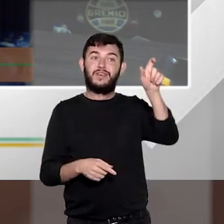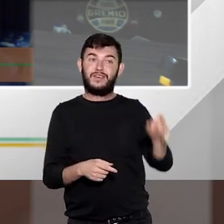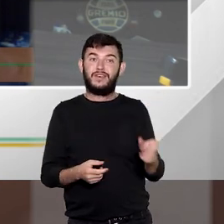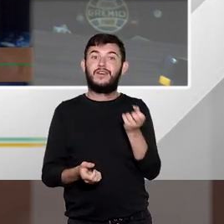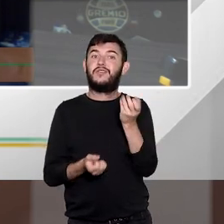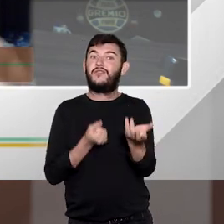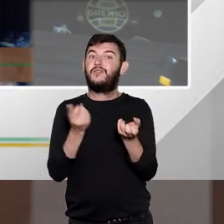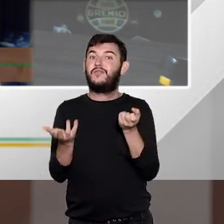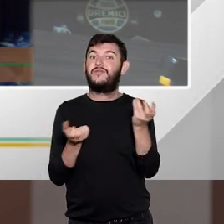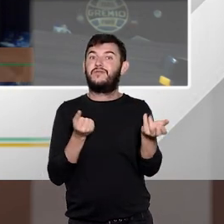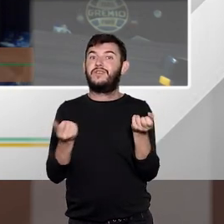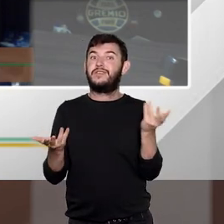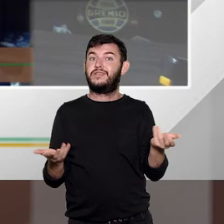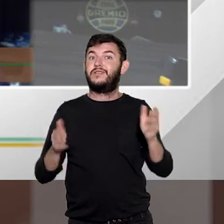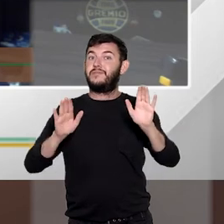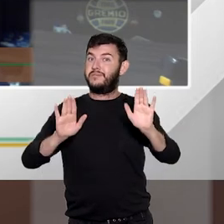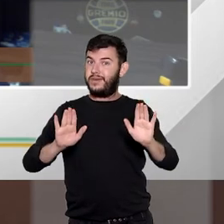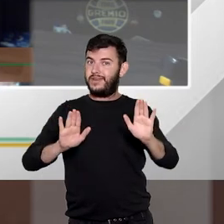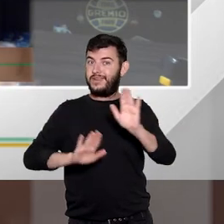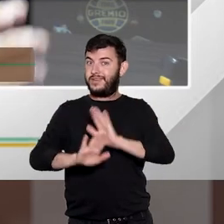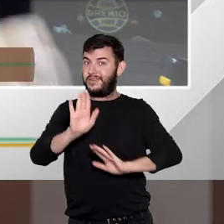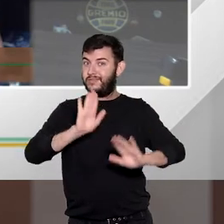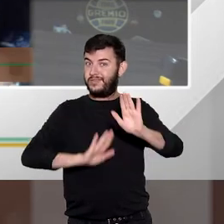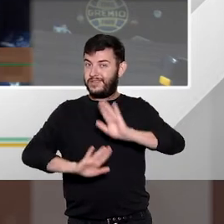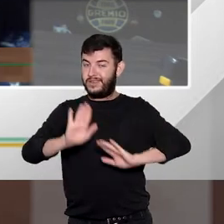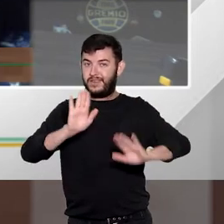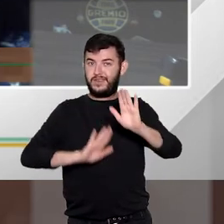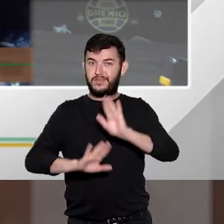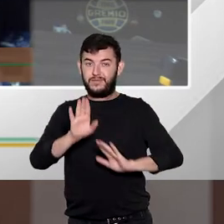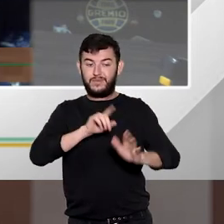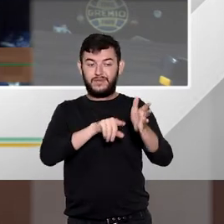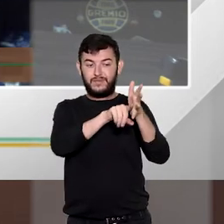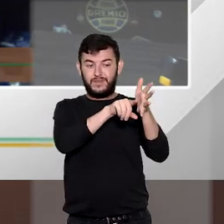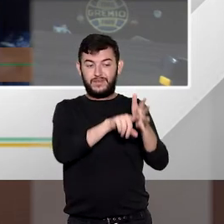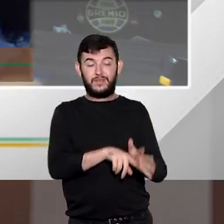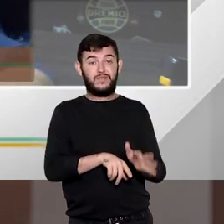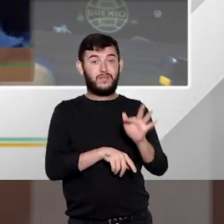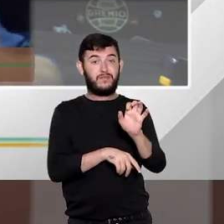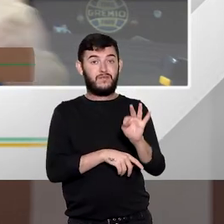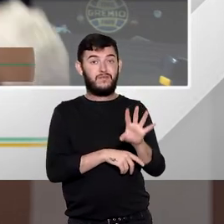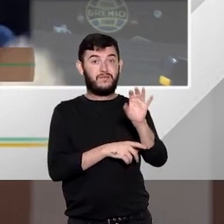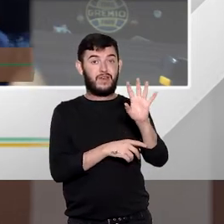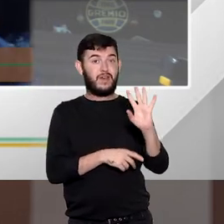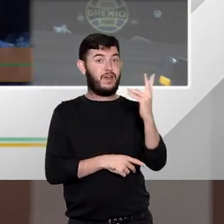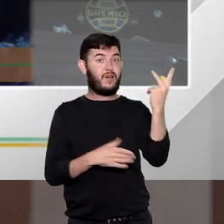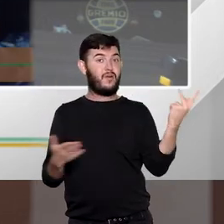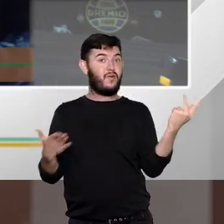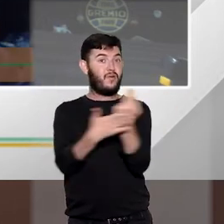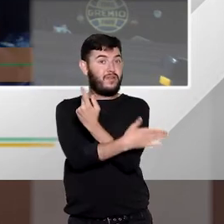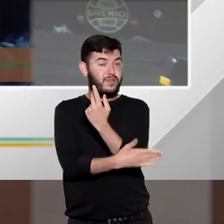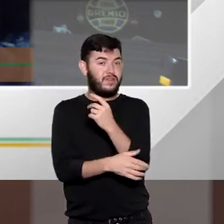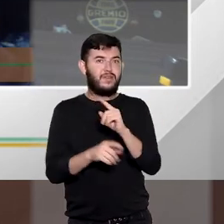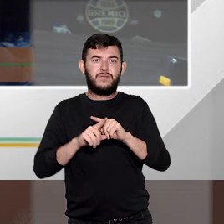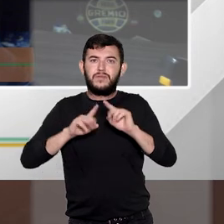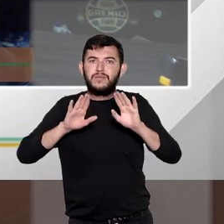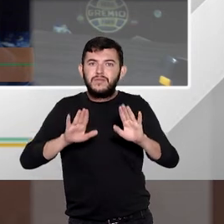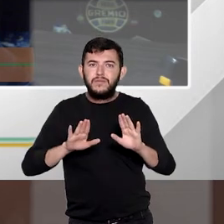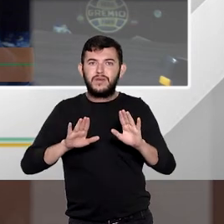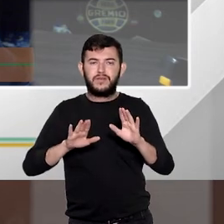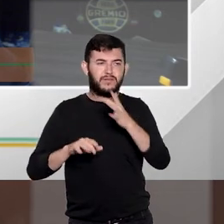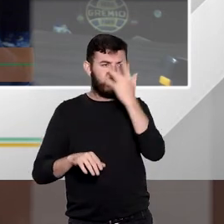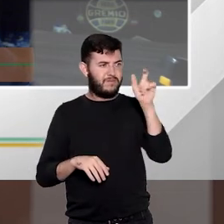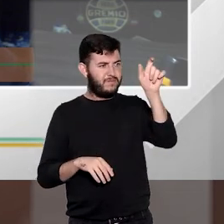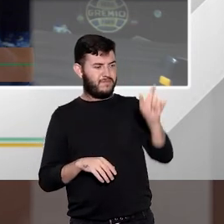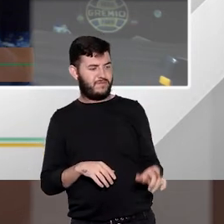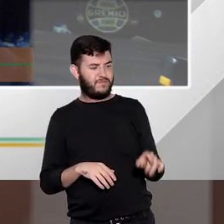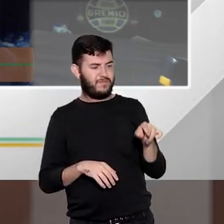desde que verificando-se também o caso concreto não é uma regra absoluta do tipo ó o cara é